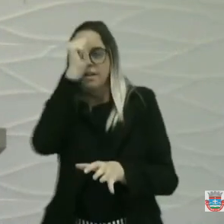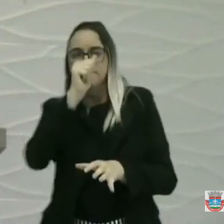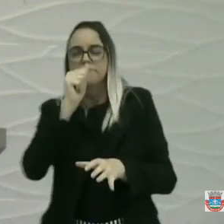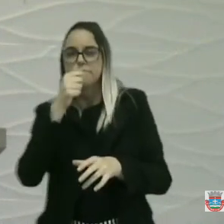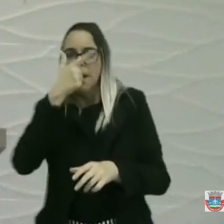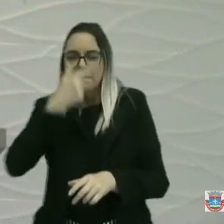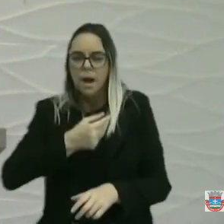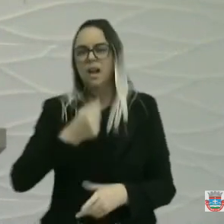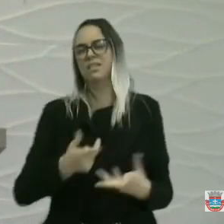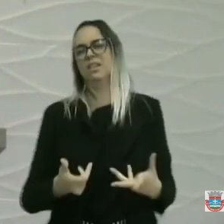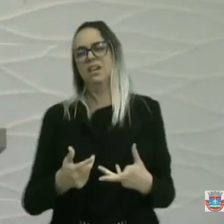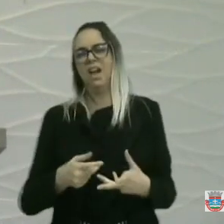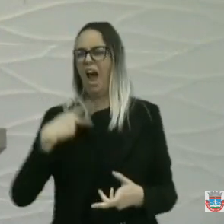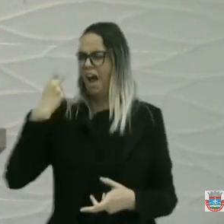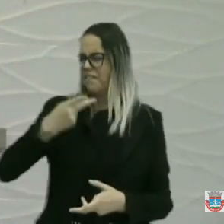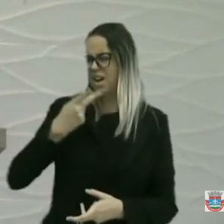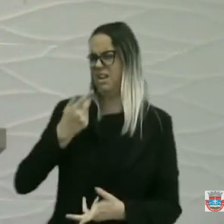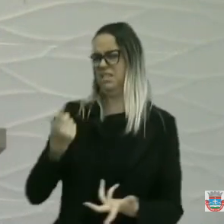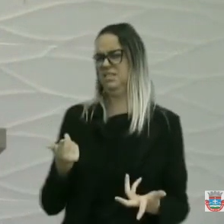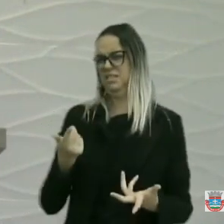Essa fala do vereador.